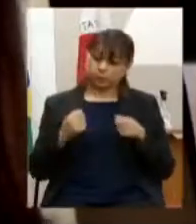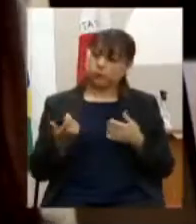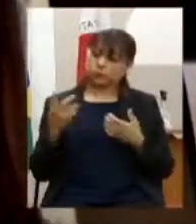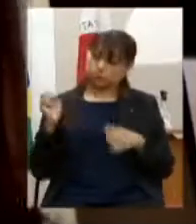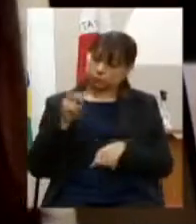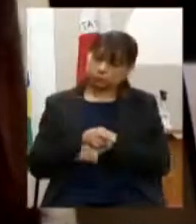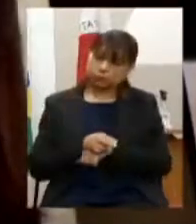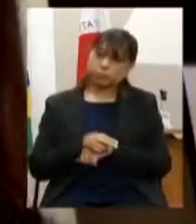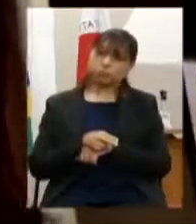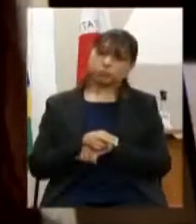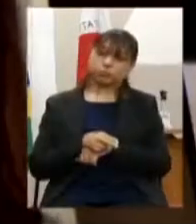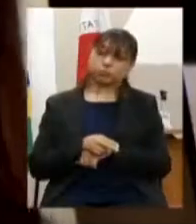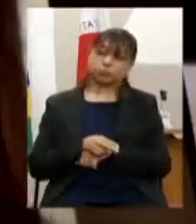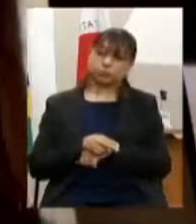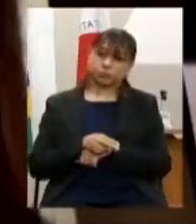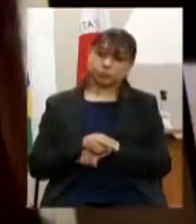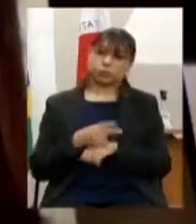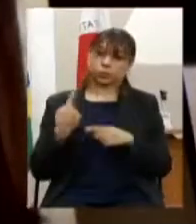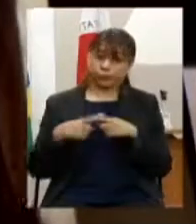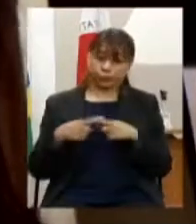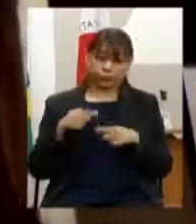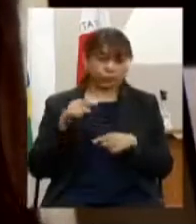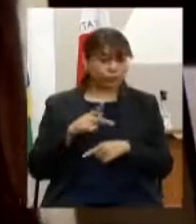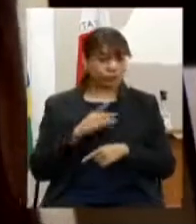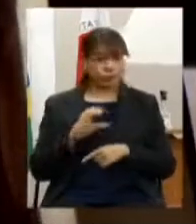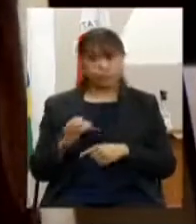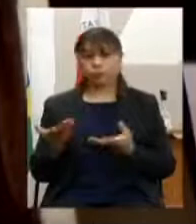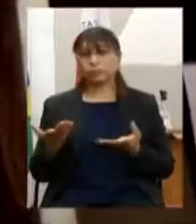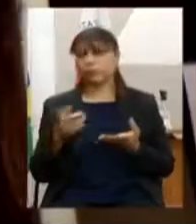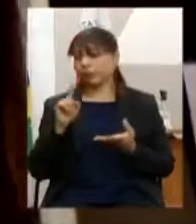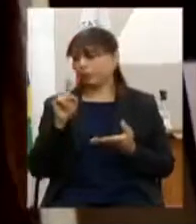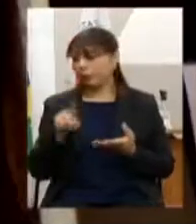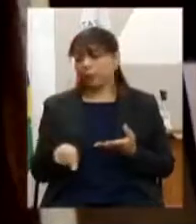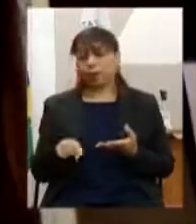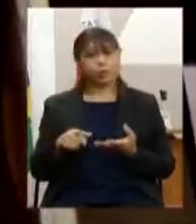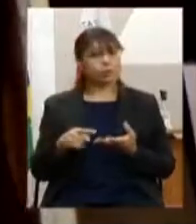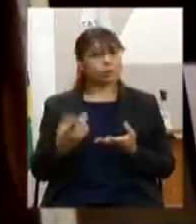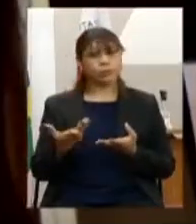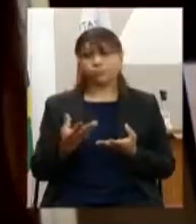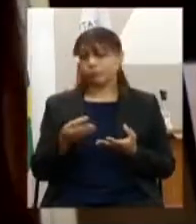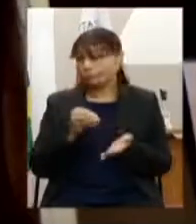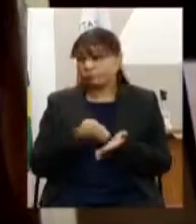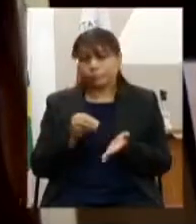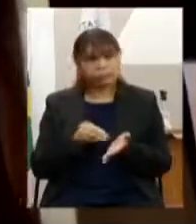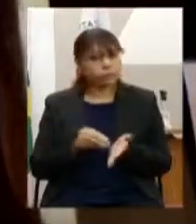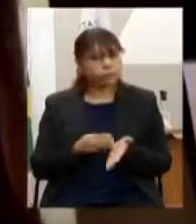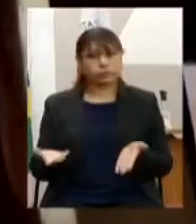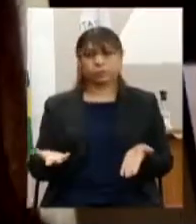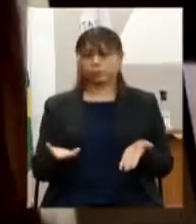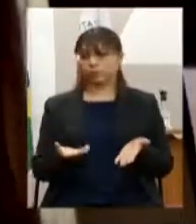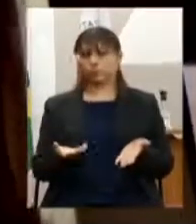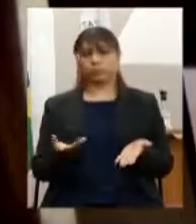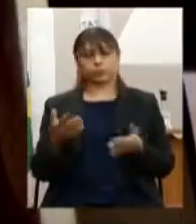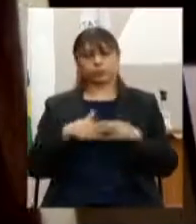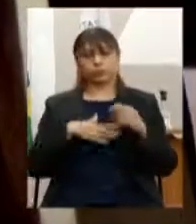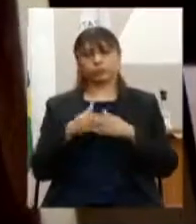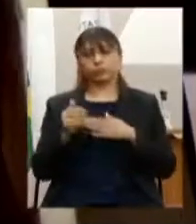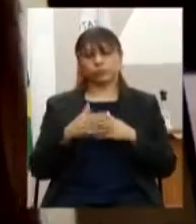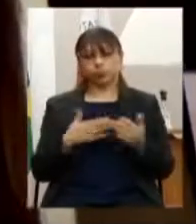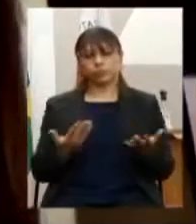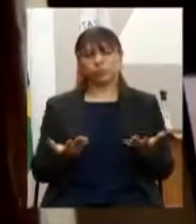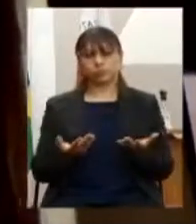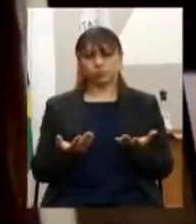carreira mais deficitária da gloriosa polícia civil de Minas Gerais ter bem vista a